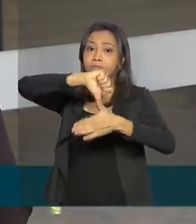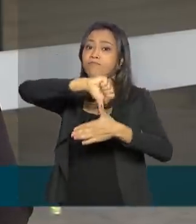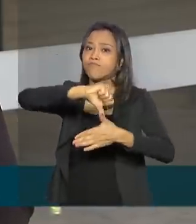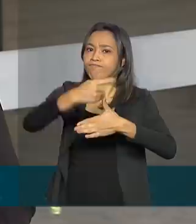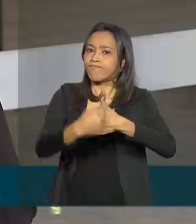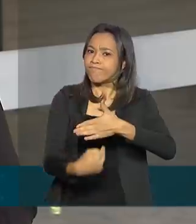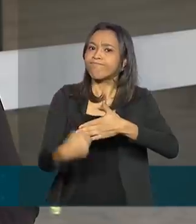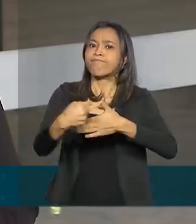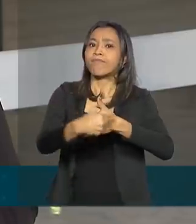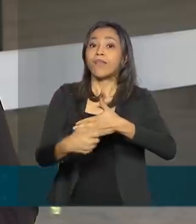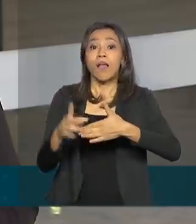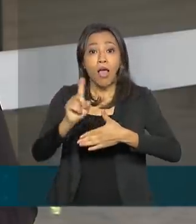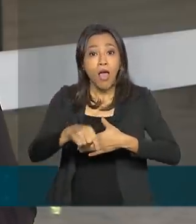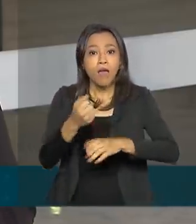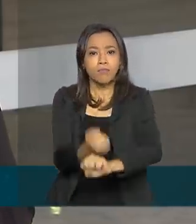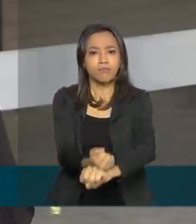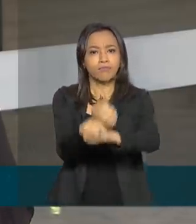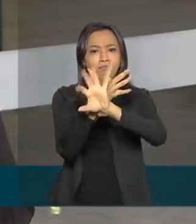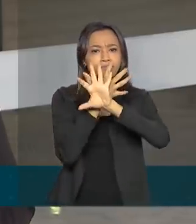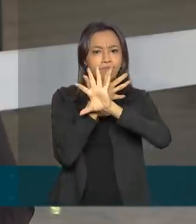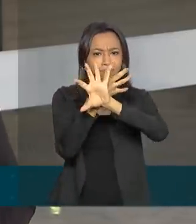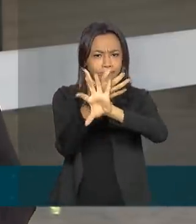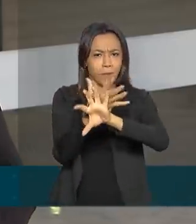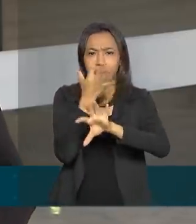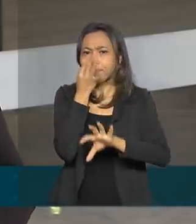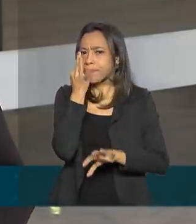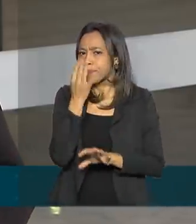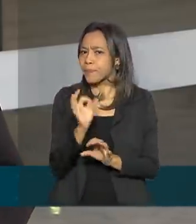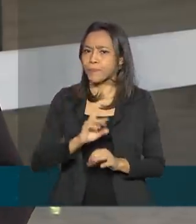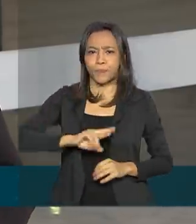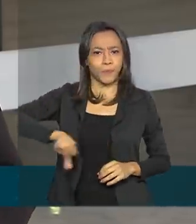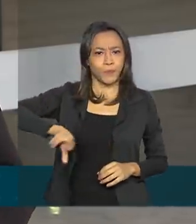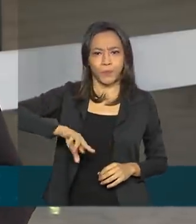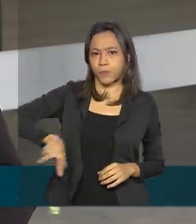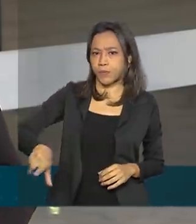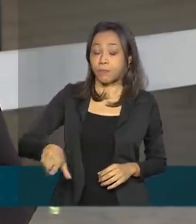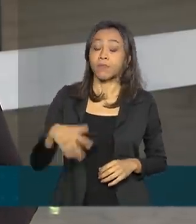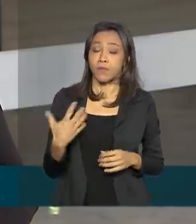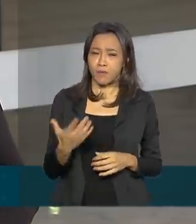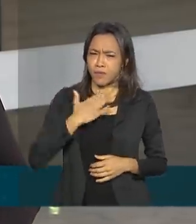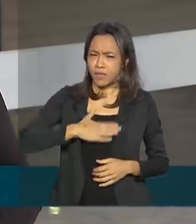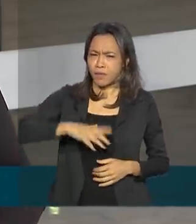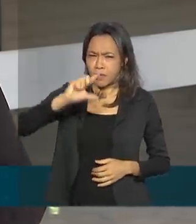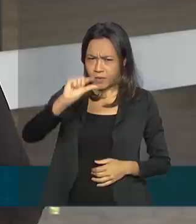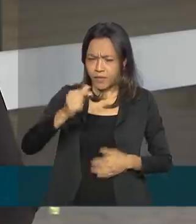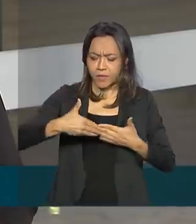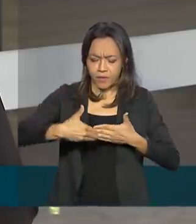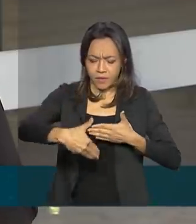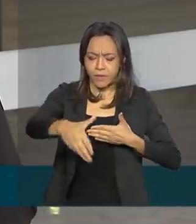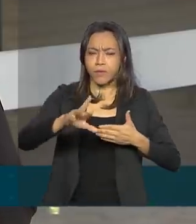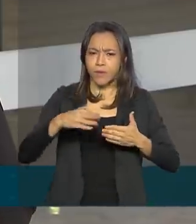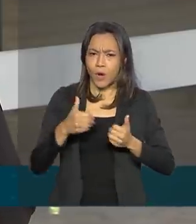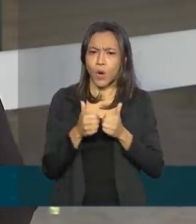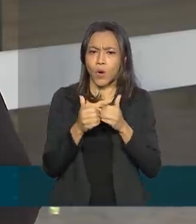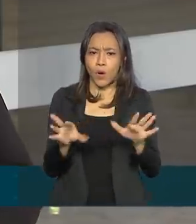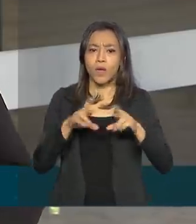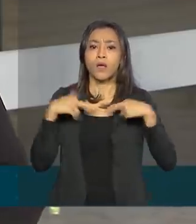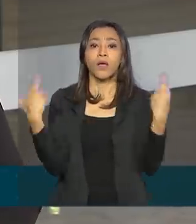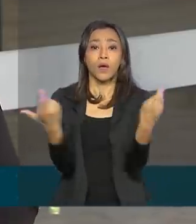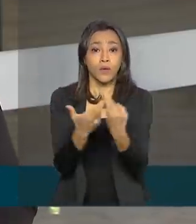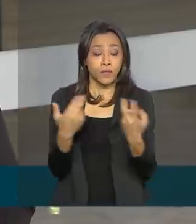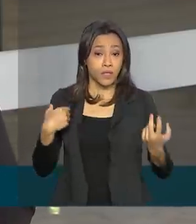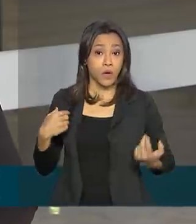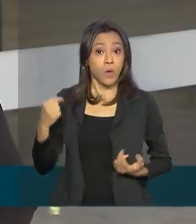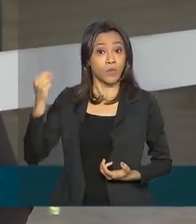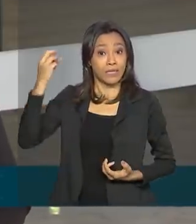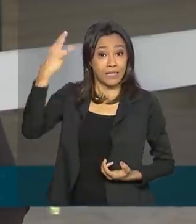cúpula ocorre de forma virtual, por conferência virtual. Bem, essa reunião começa daqui a pouquinho com o presidente Jair Bolsonaro. Ele é o